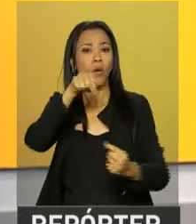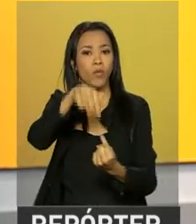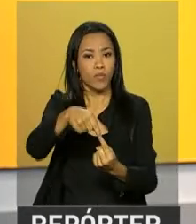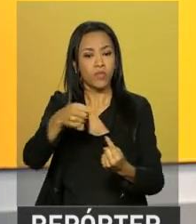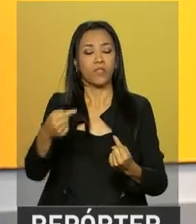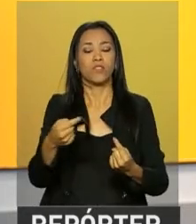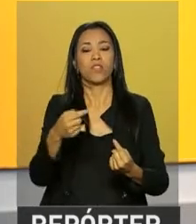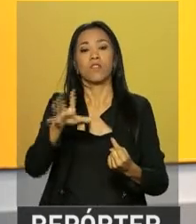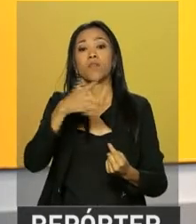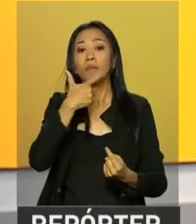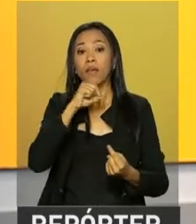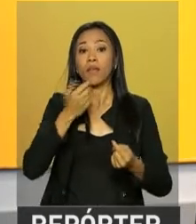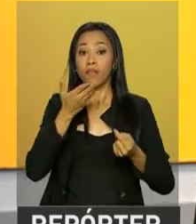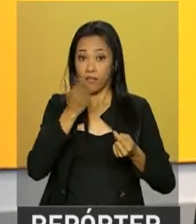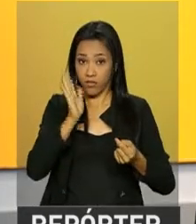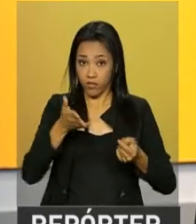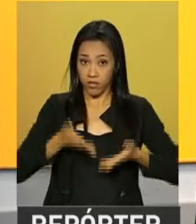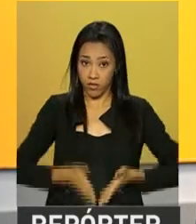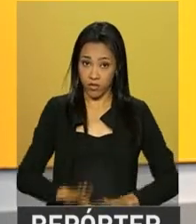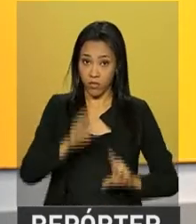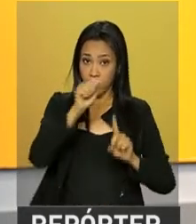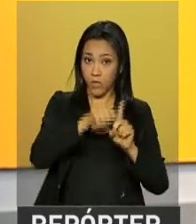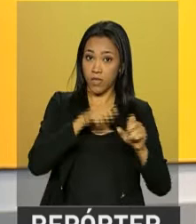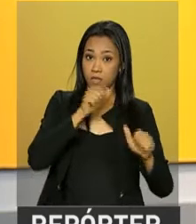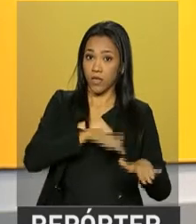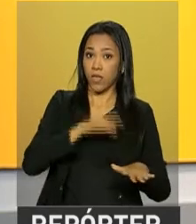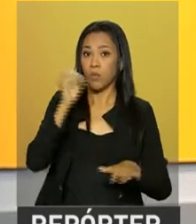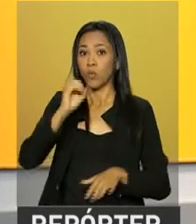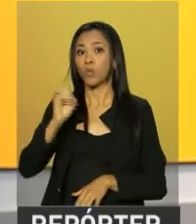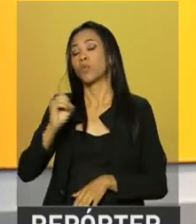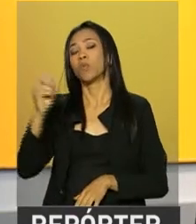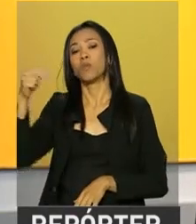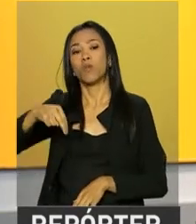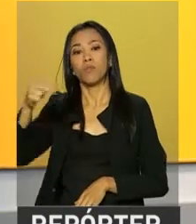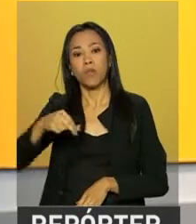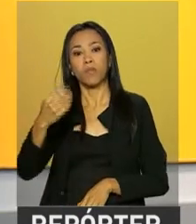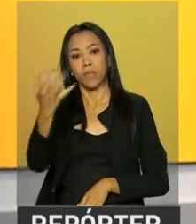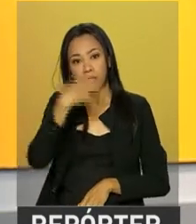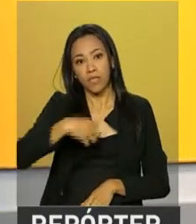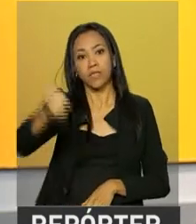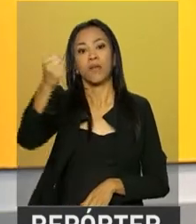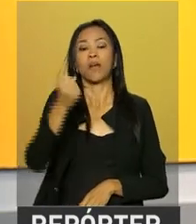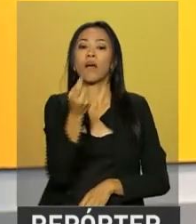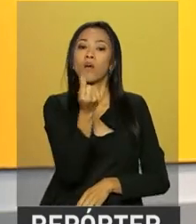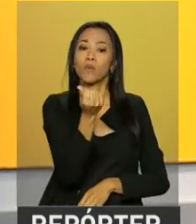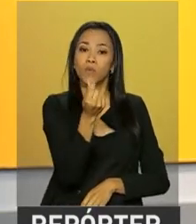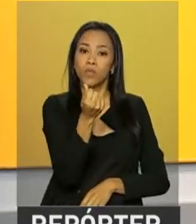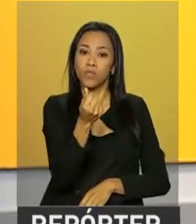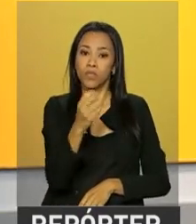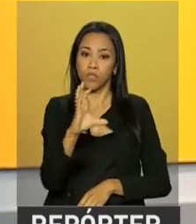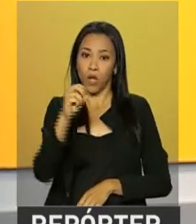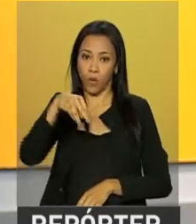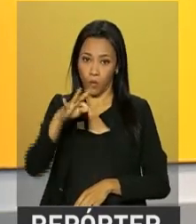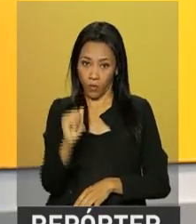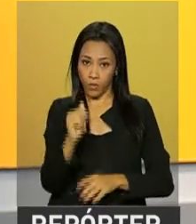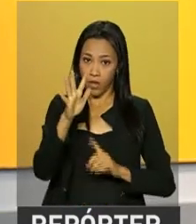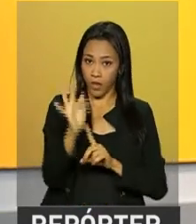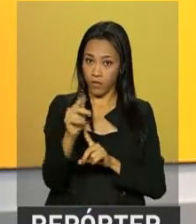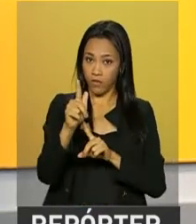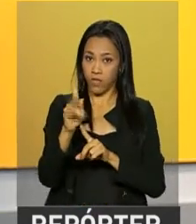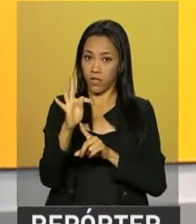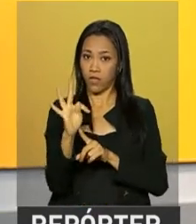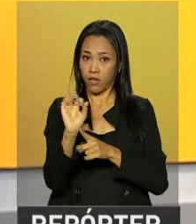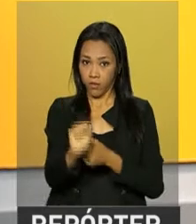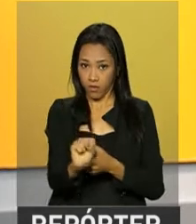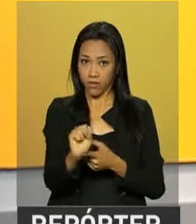trabalhadores nascidos em setembro, outubro e novembro e que têm direito ao saque de contas inativas do